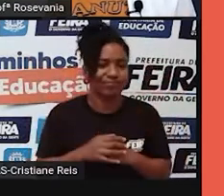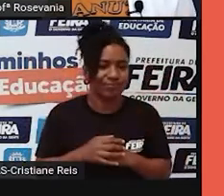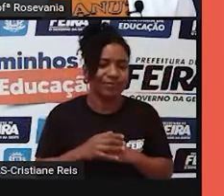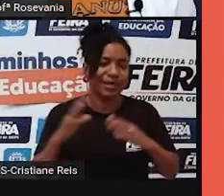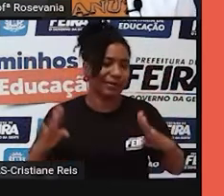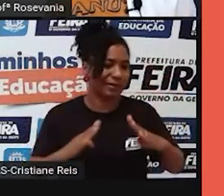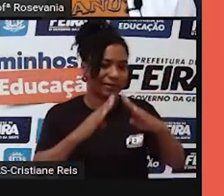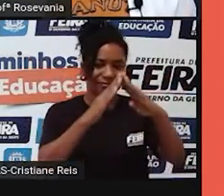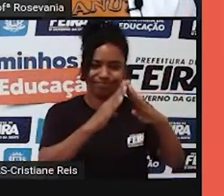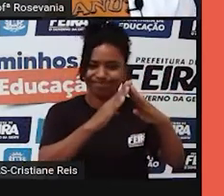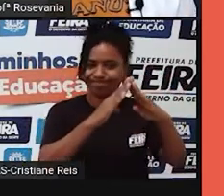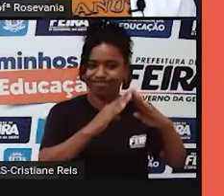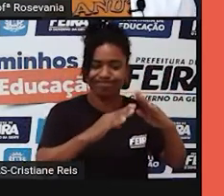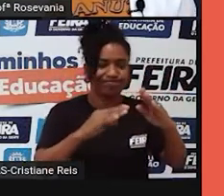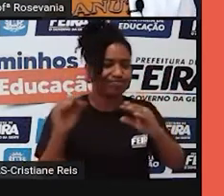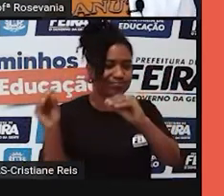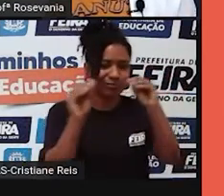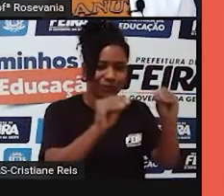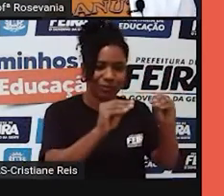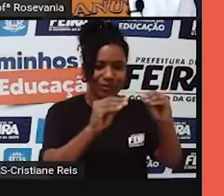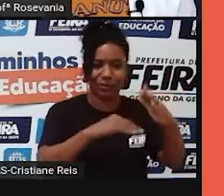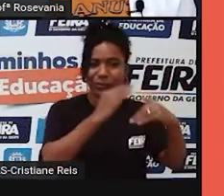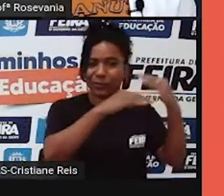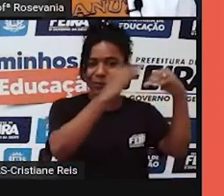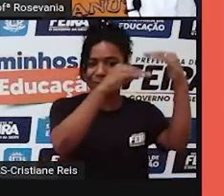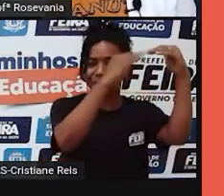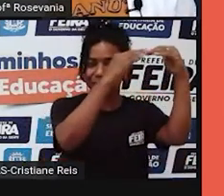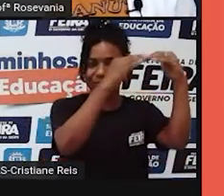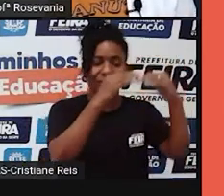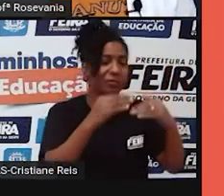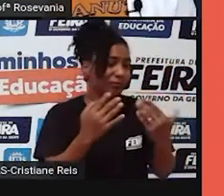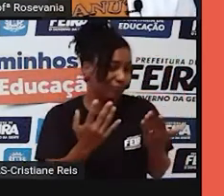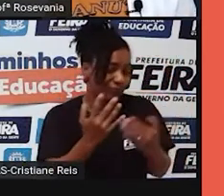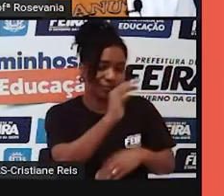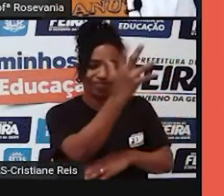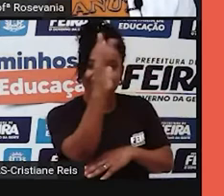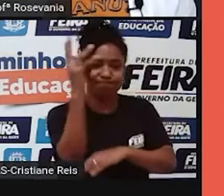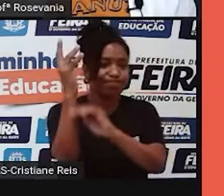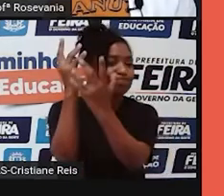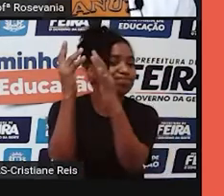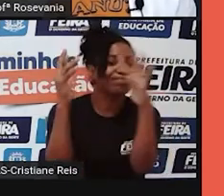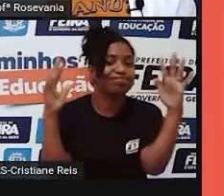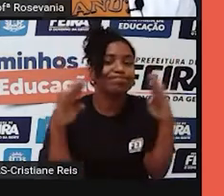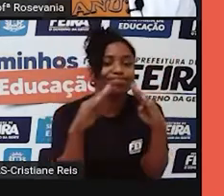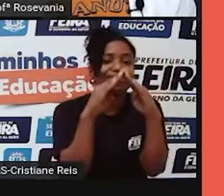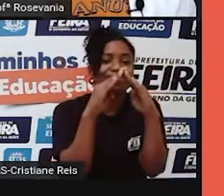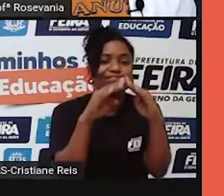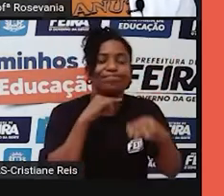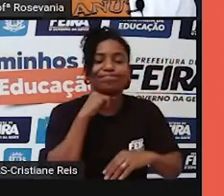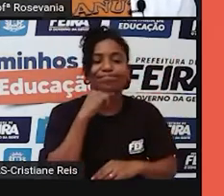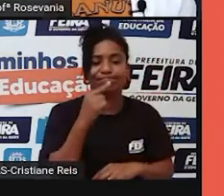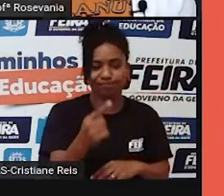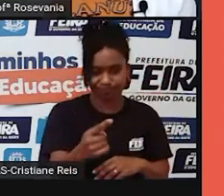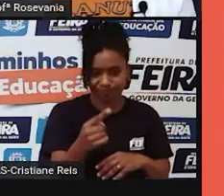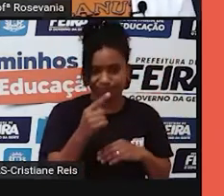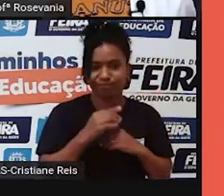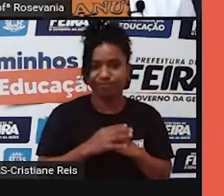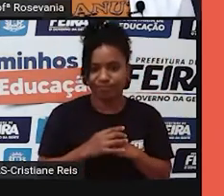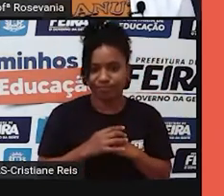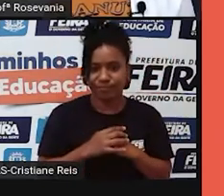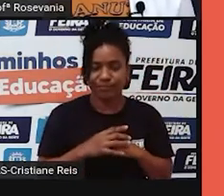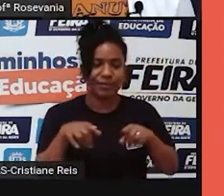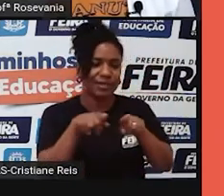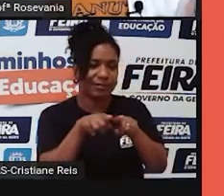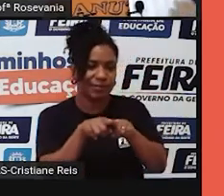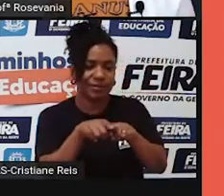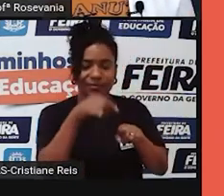desenvolver, porque você não pode ficar desmatando muito a floresta, e também boa parte da atividade econômica que tem aqui é